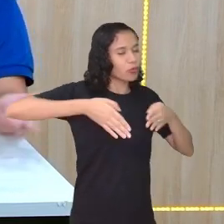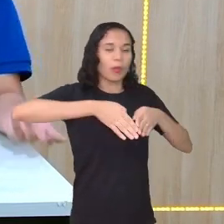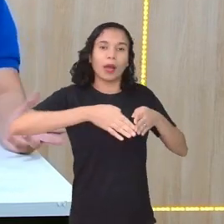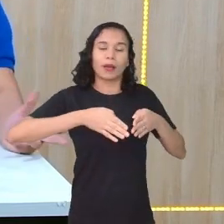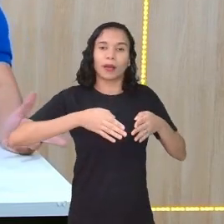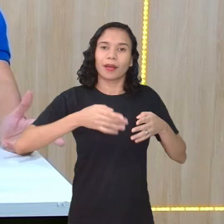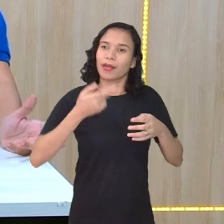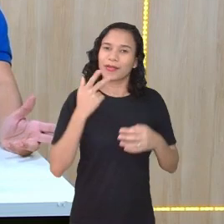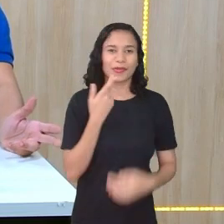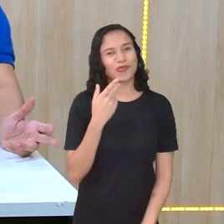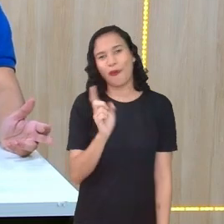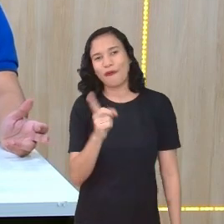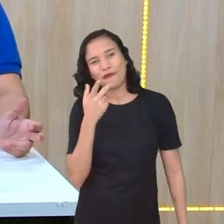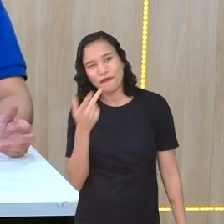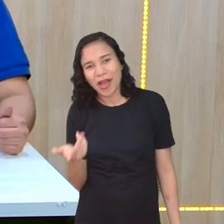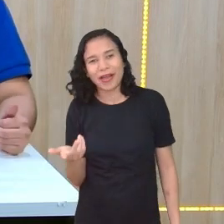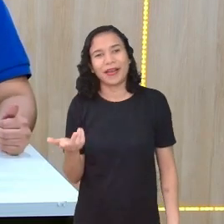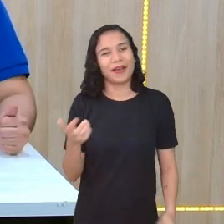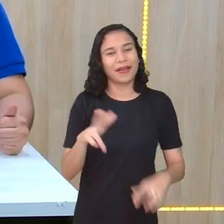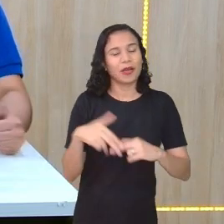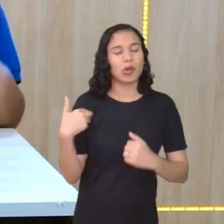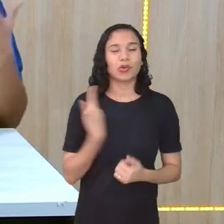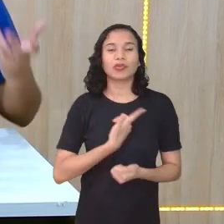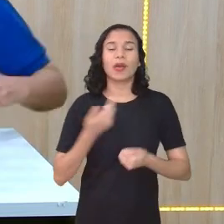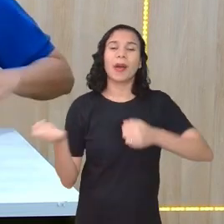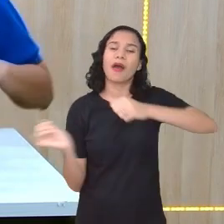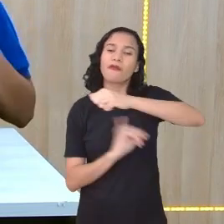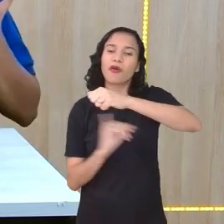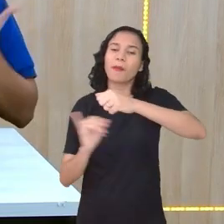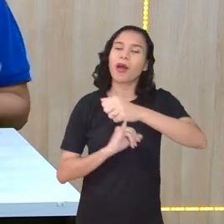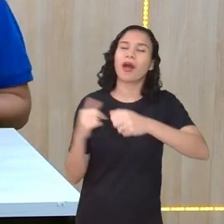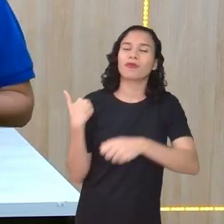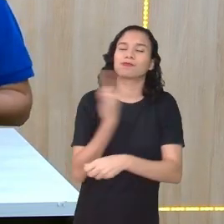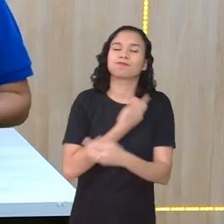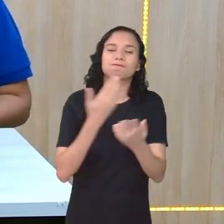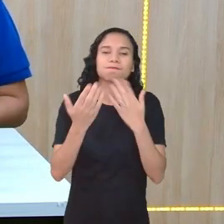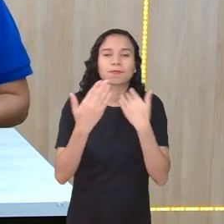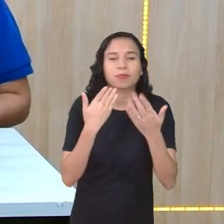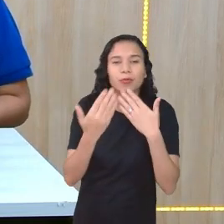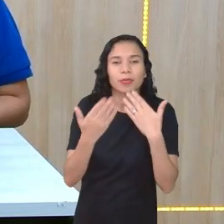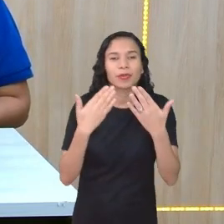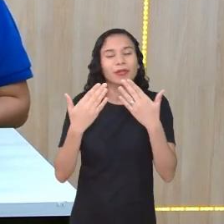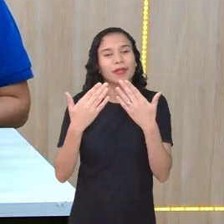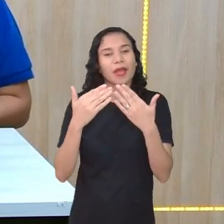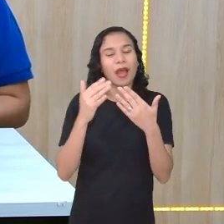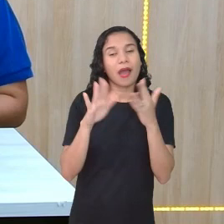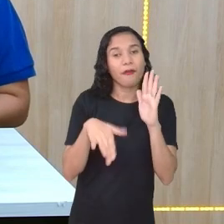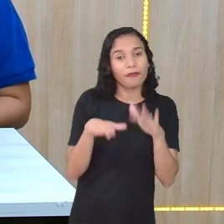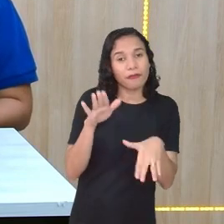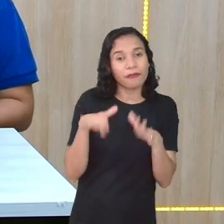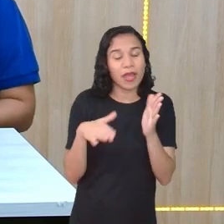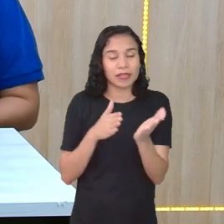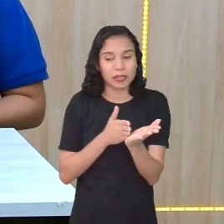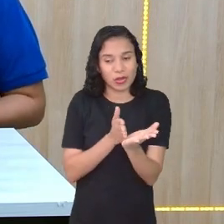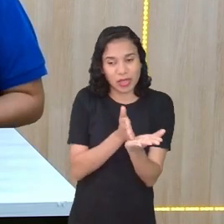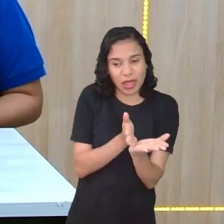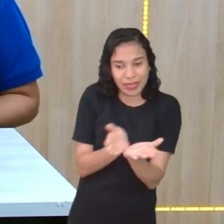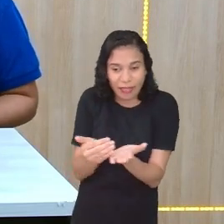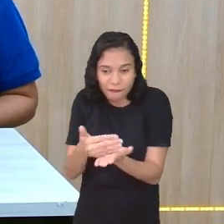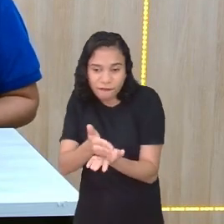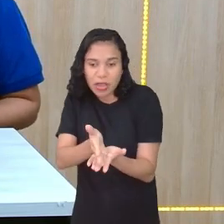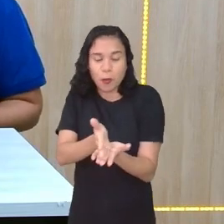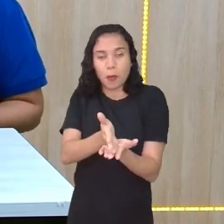obsequio. não fala assim, né? E aí, quando a gente vai ter um romance, um conto, uma crônica, às vezes, esses desvios, essas